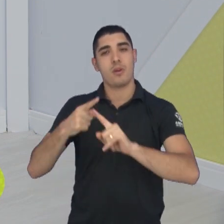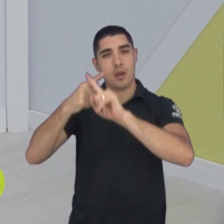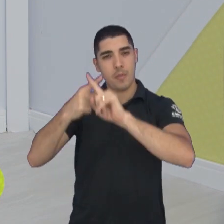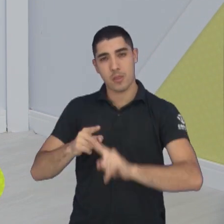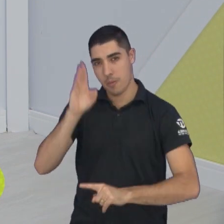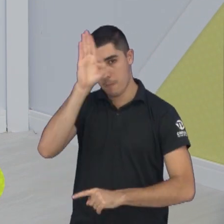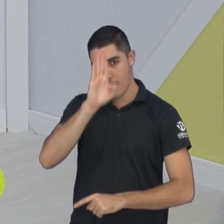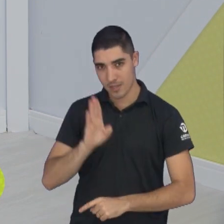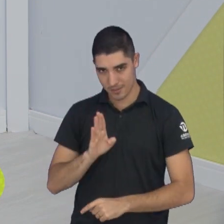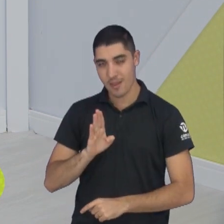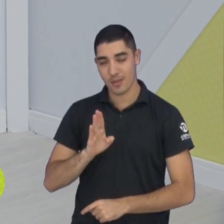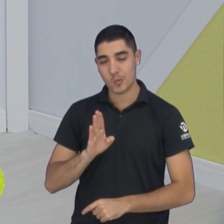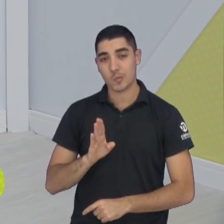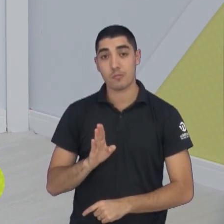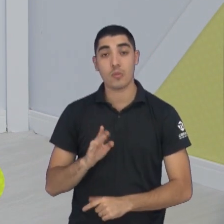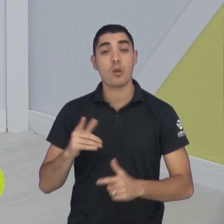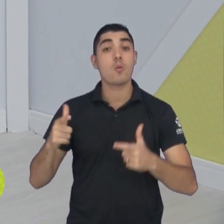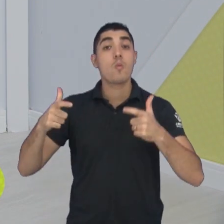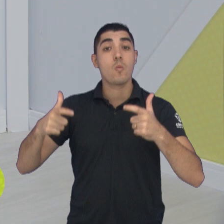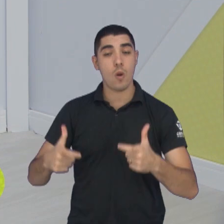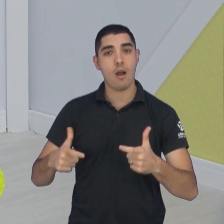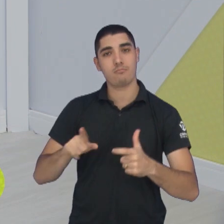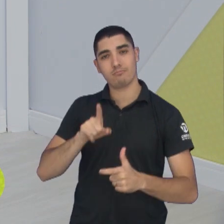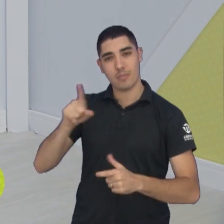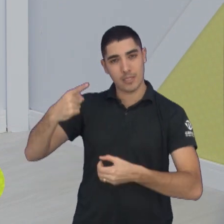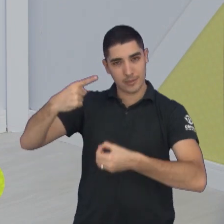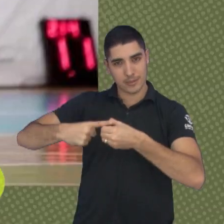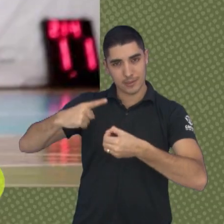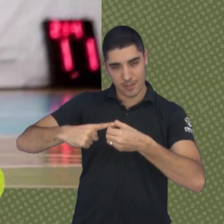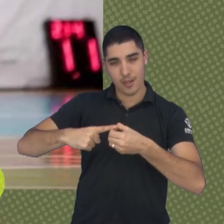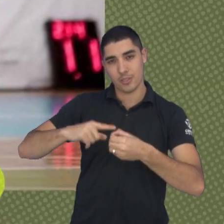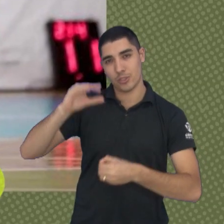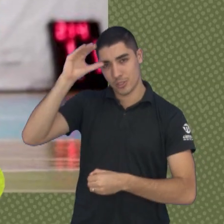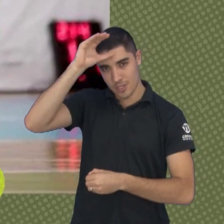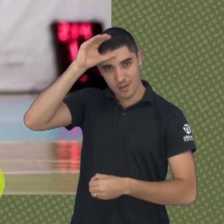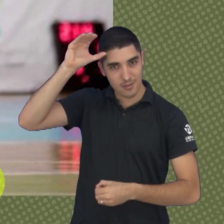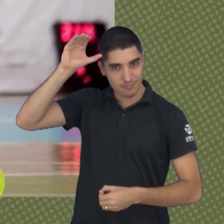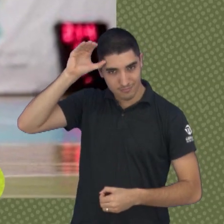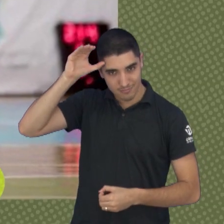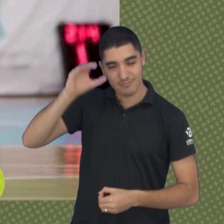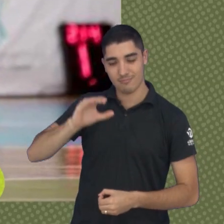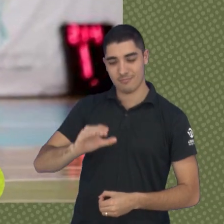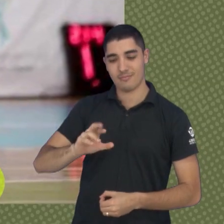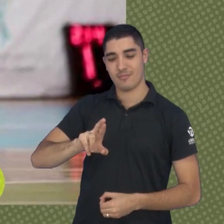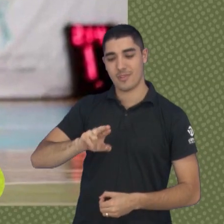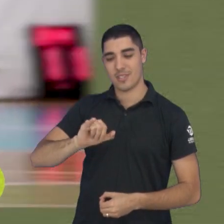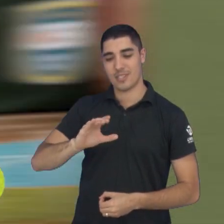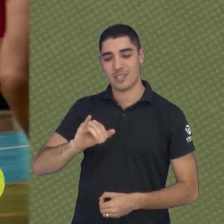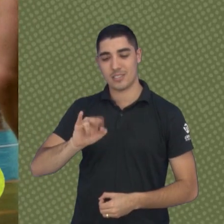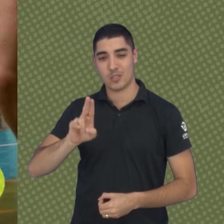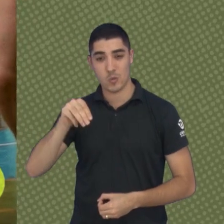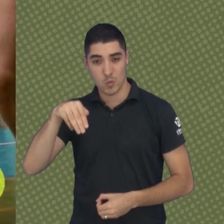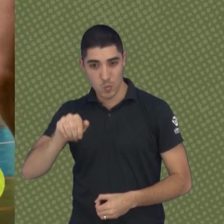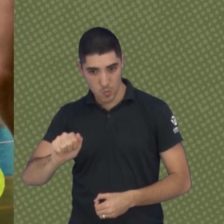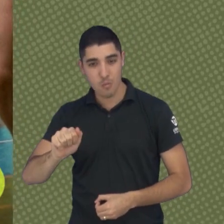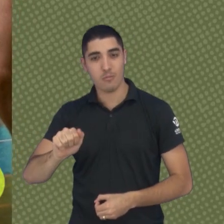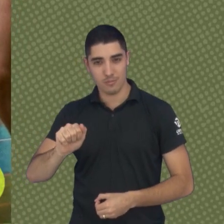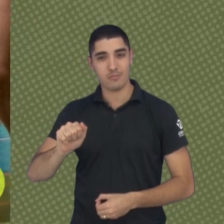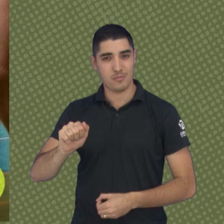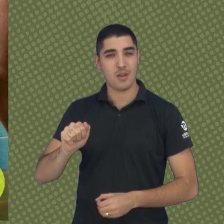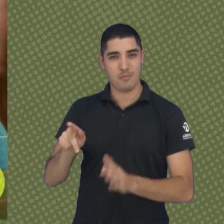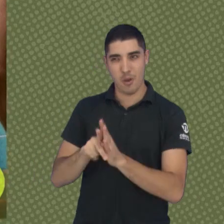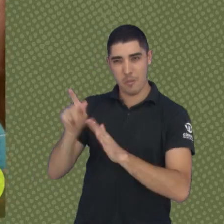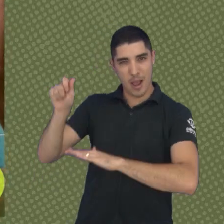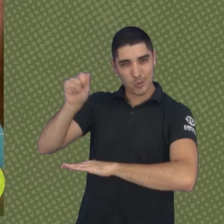Brasileiro Interclubes jogando no ginásio do SATC, que é a Sociedade de Assistência aos Trabalhadores do Carvão é isso